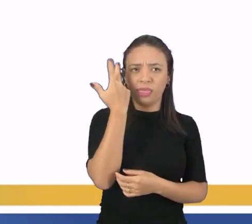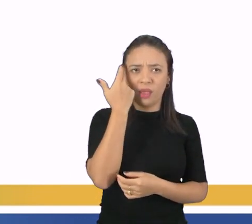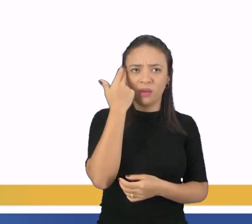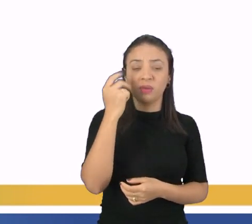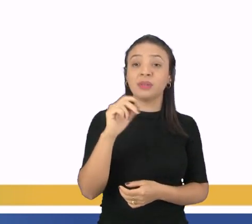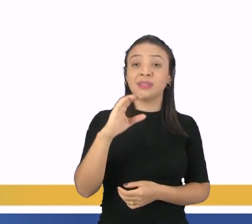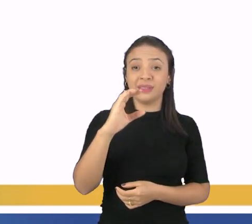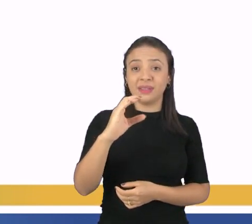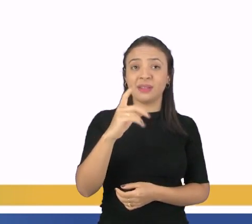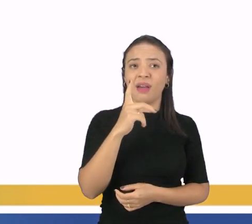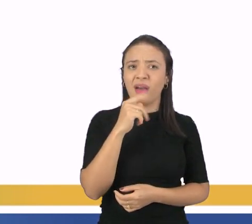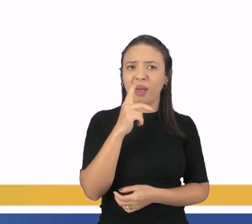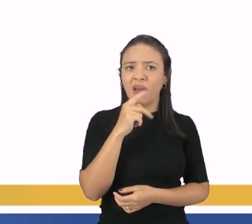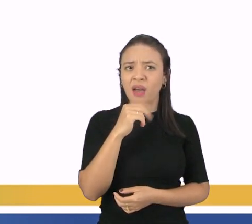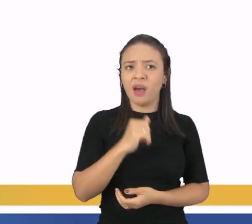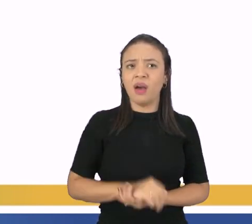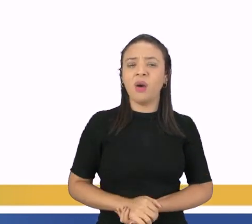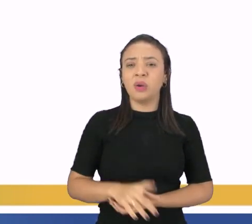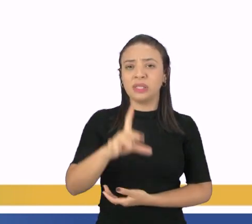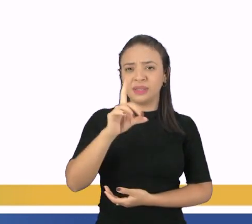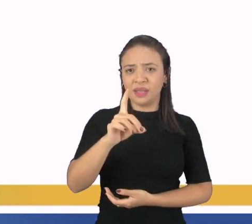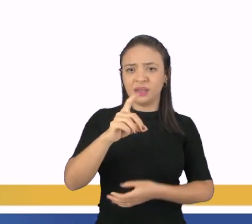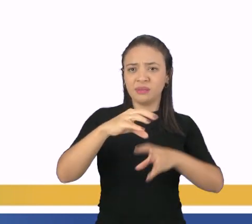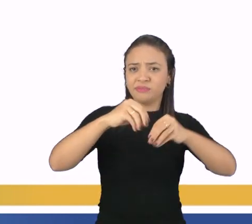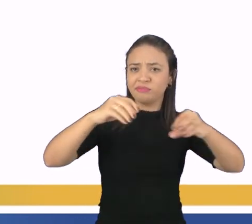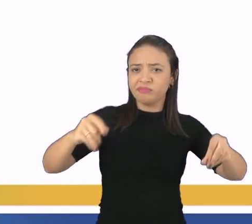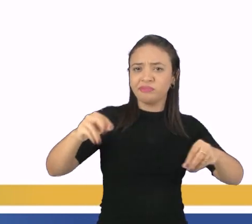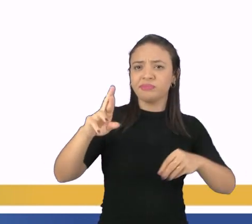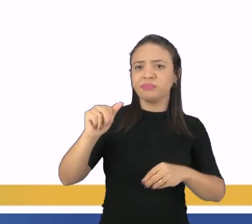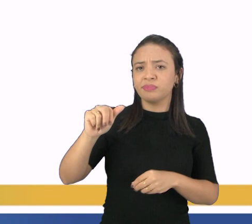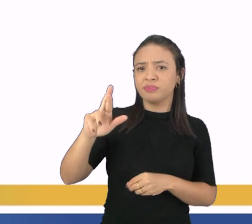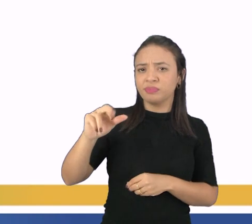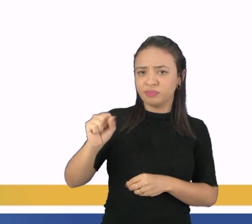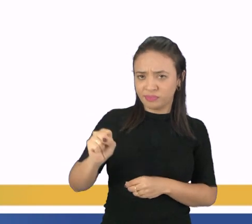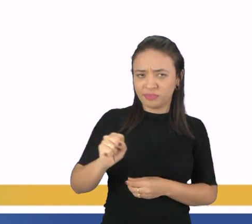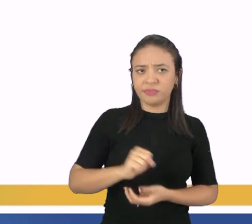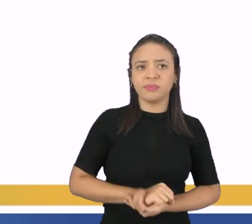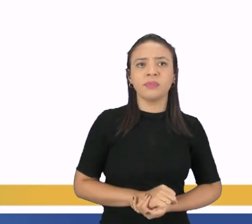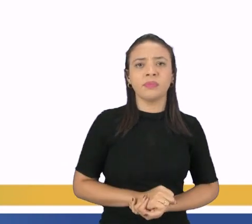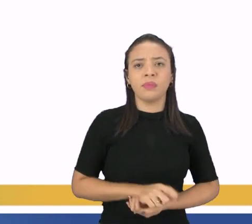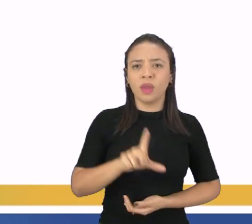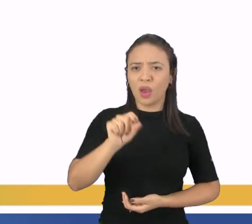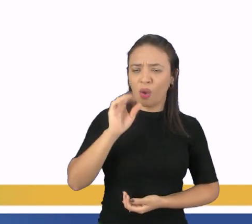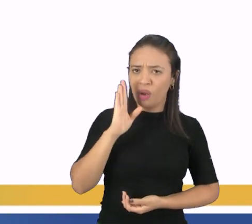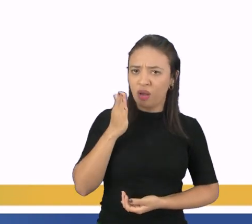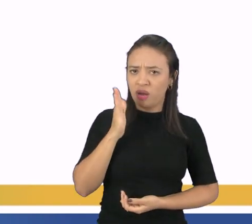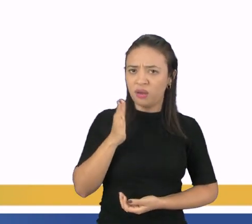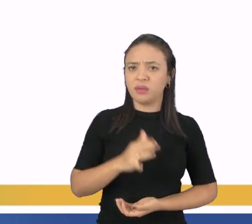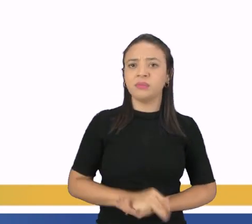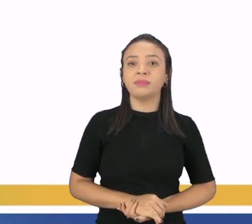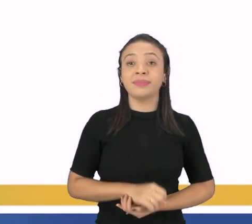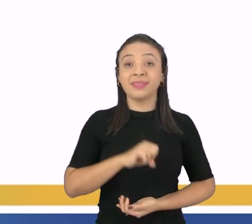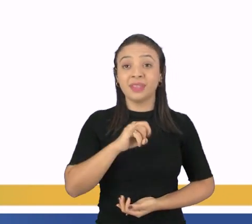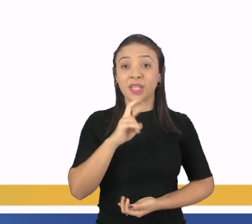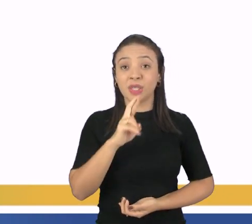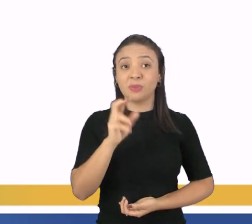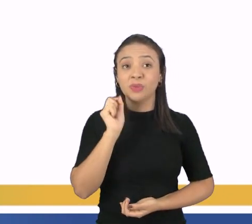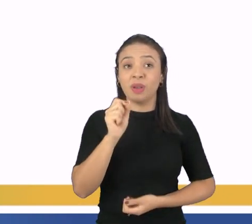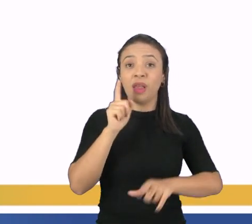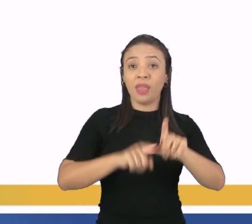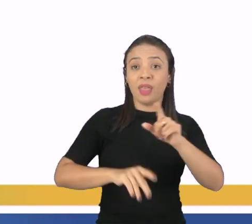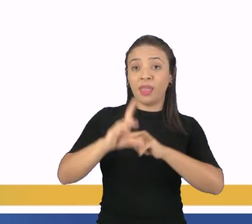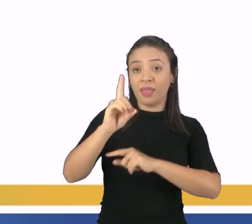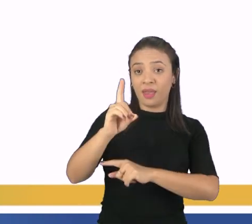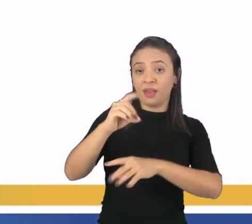natural letra C água potável ou letra D terras raras fez a sua escolha se você disse que a resposta